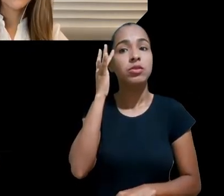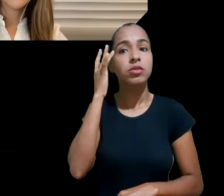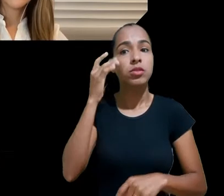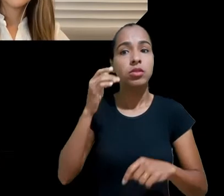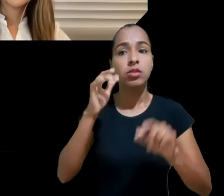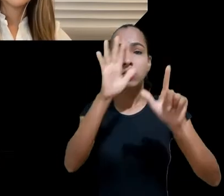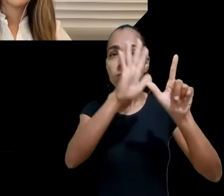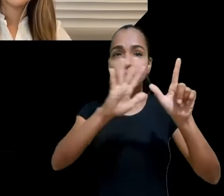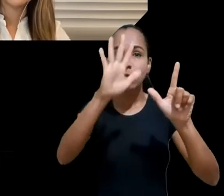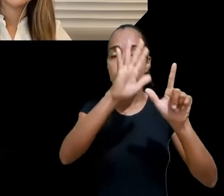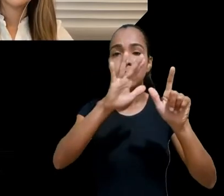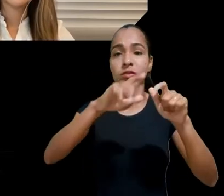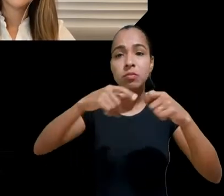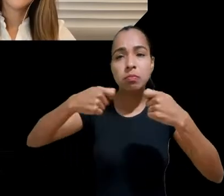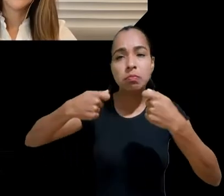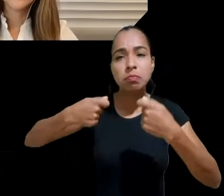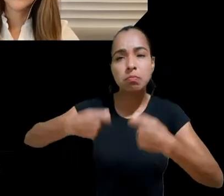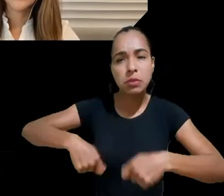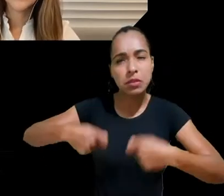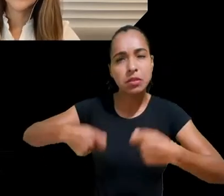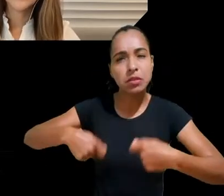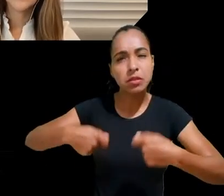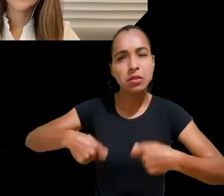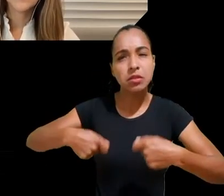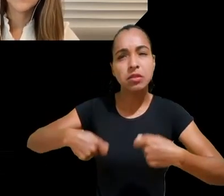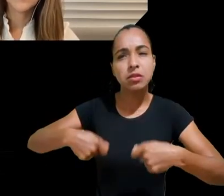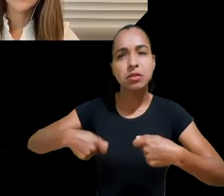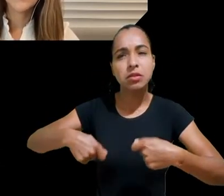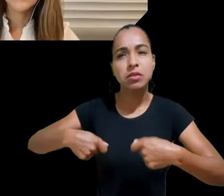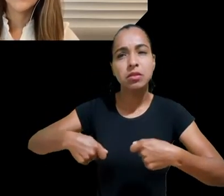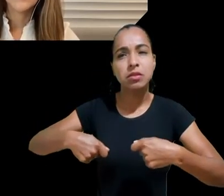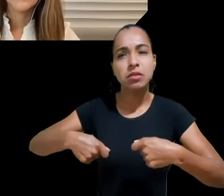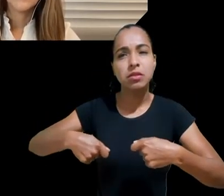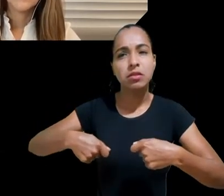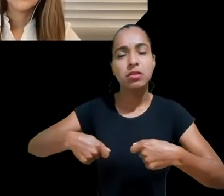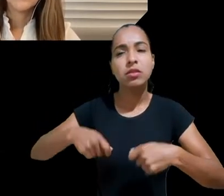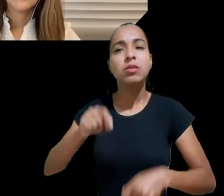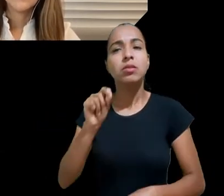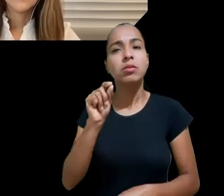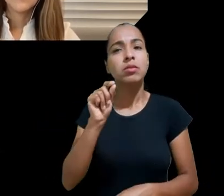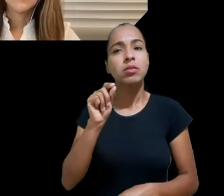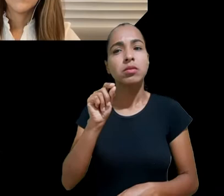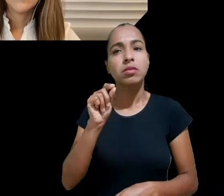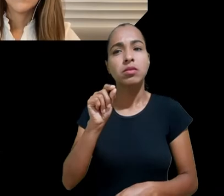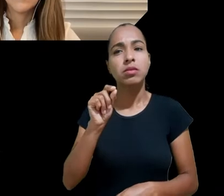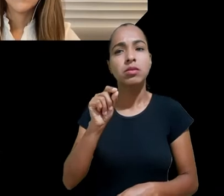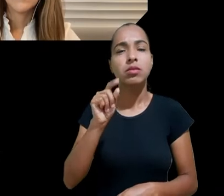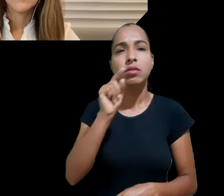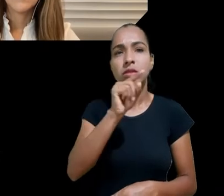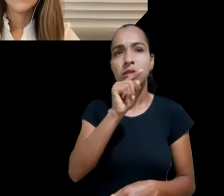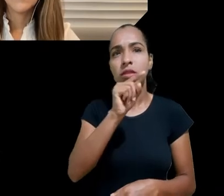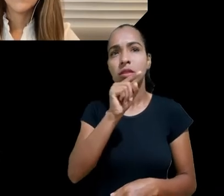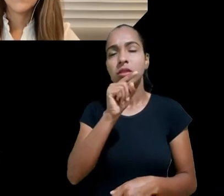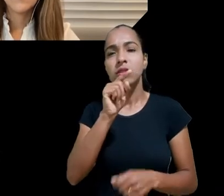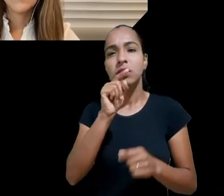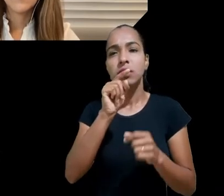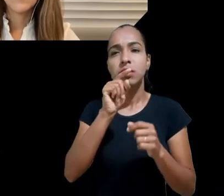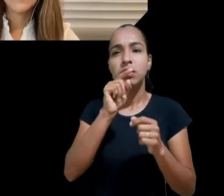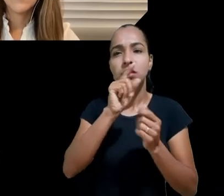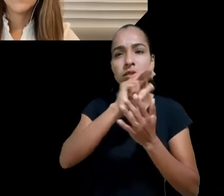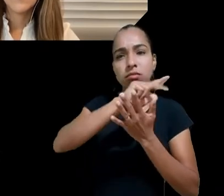uma boa prática uma política de geral, de